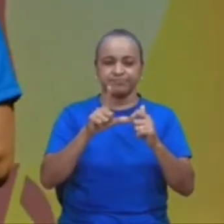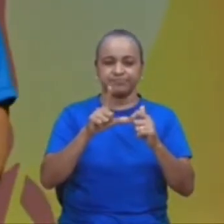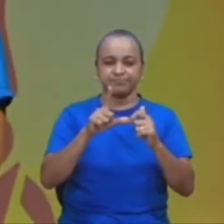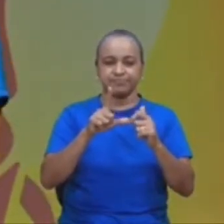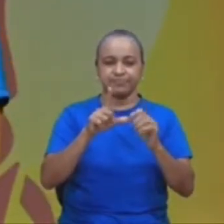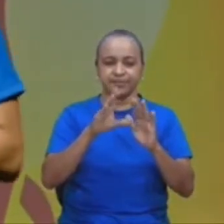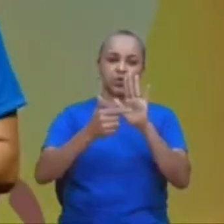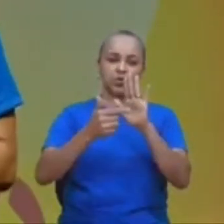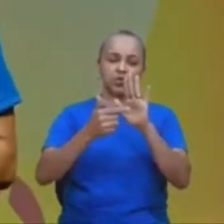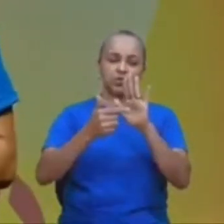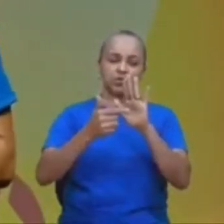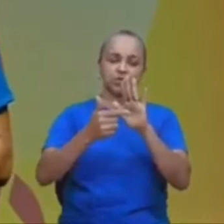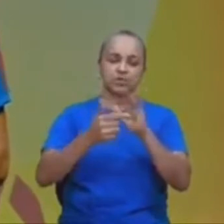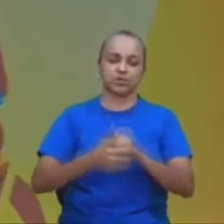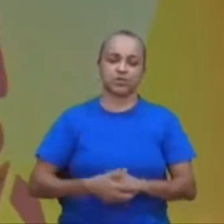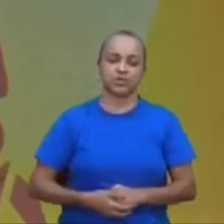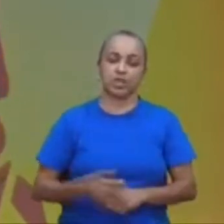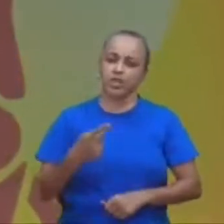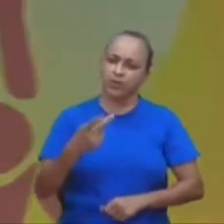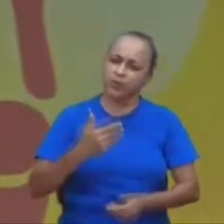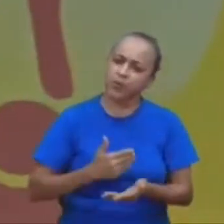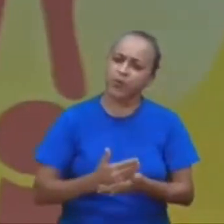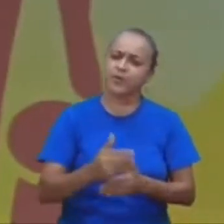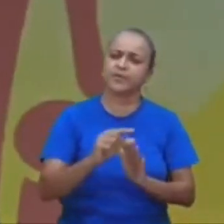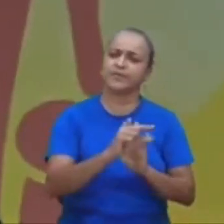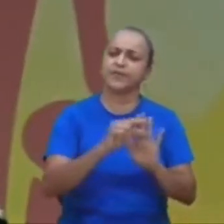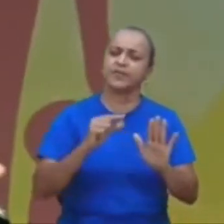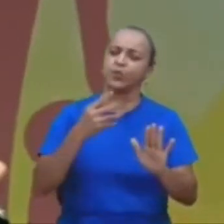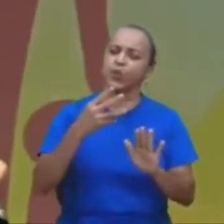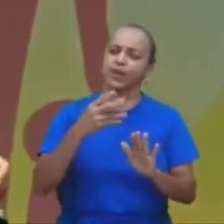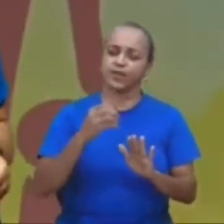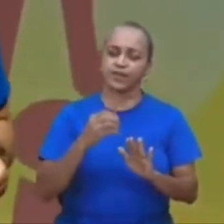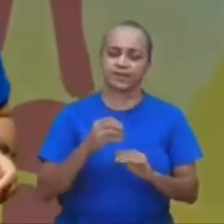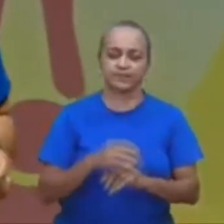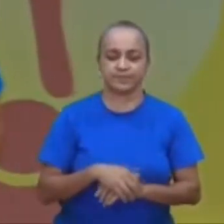capítulo 2, e a gente vai começar no verso 40,